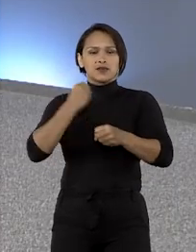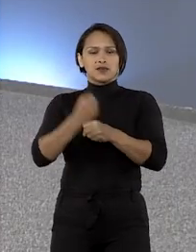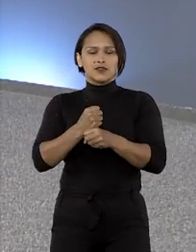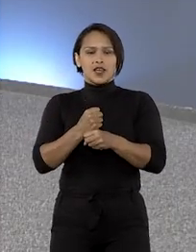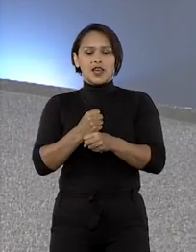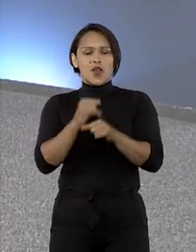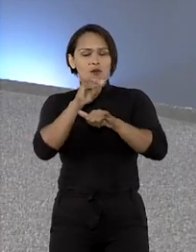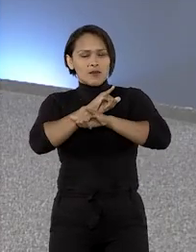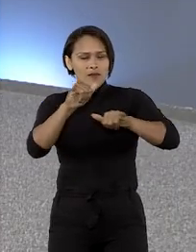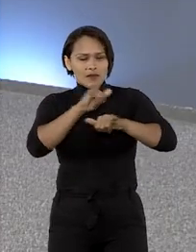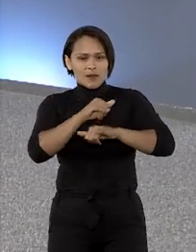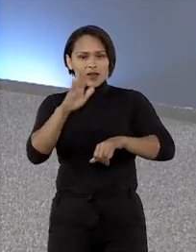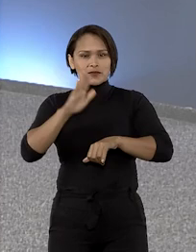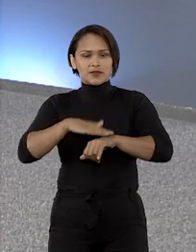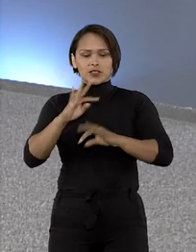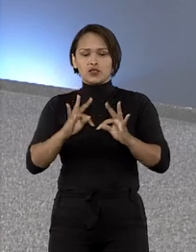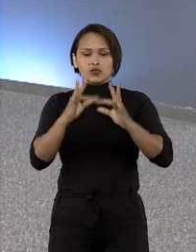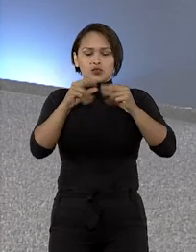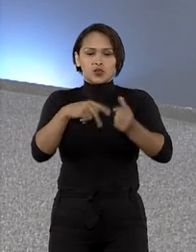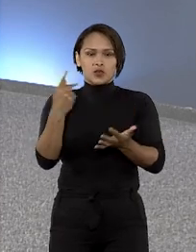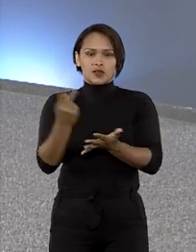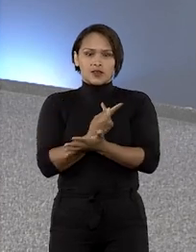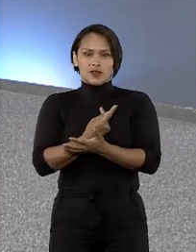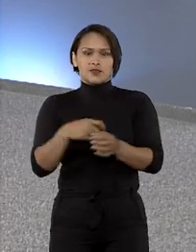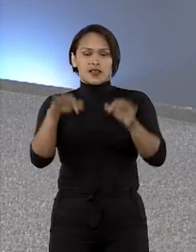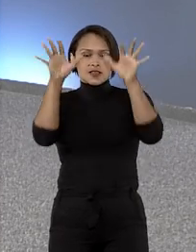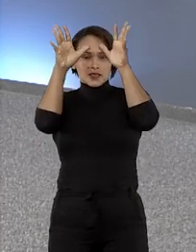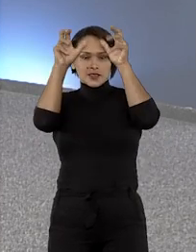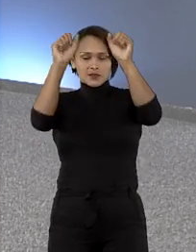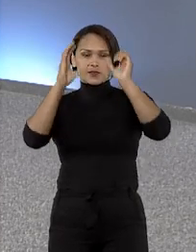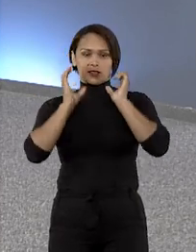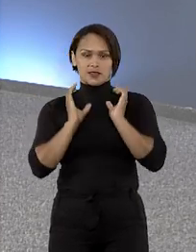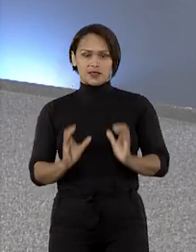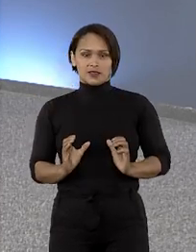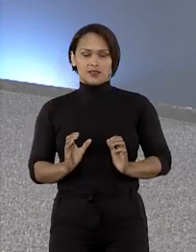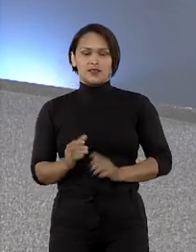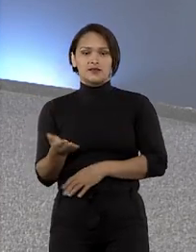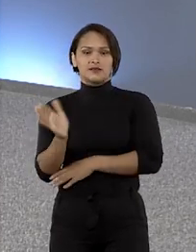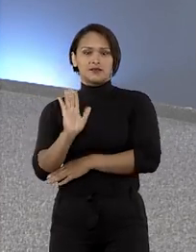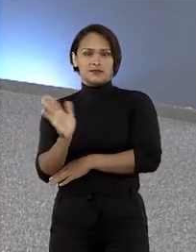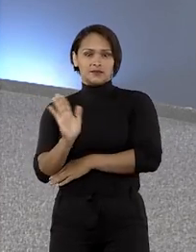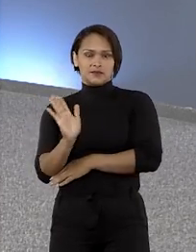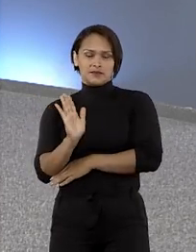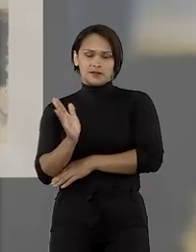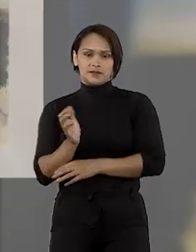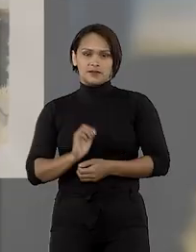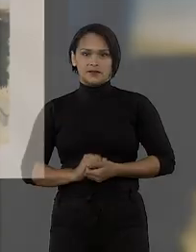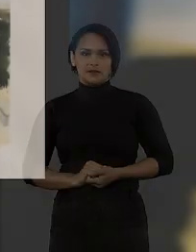com mais informações sobre tudo o que acontece no Tribunal da Cidadania. Tchau, tchau!